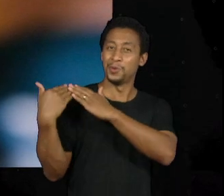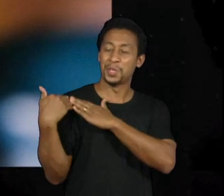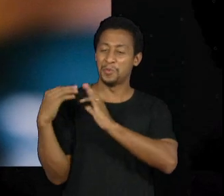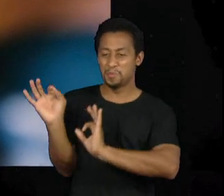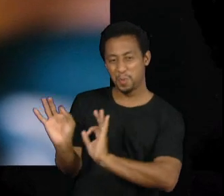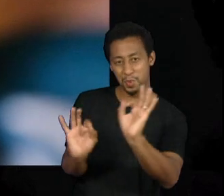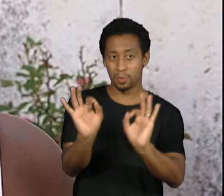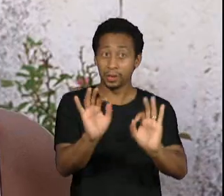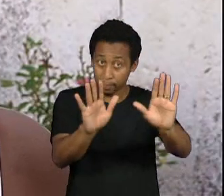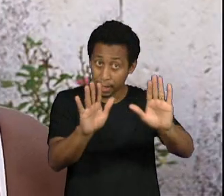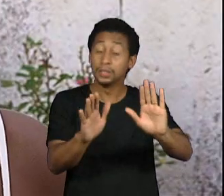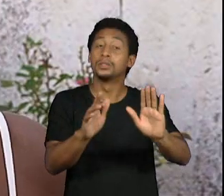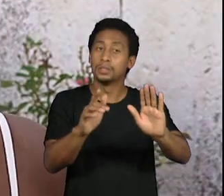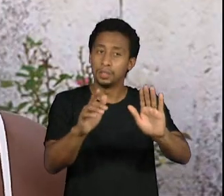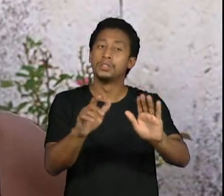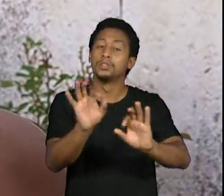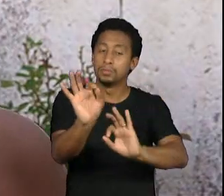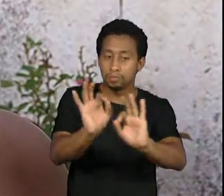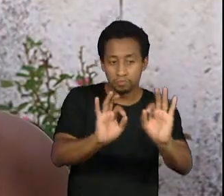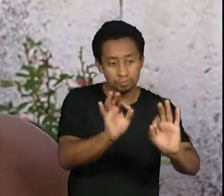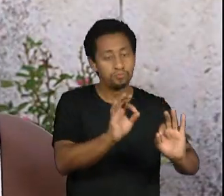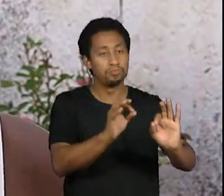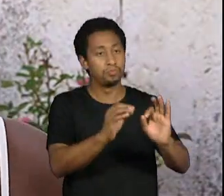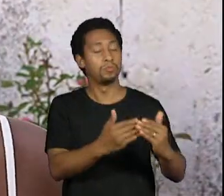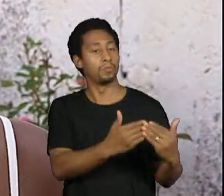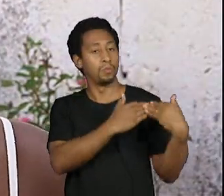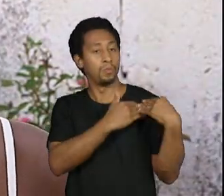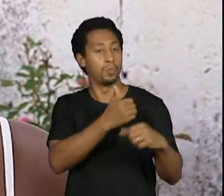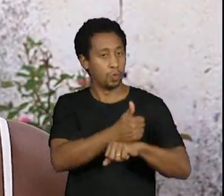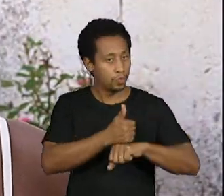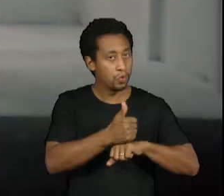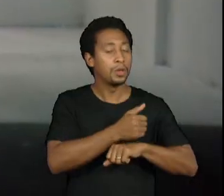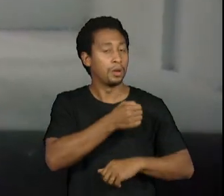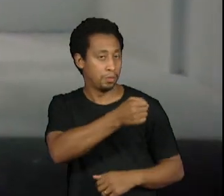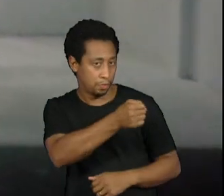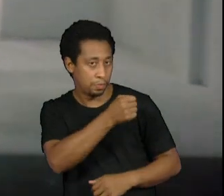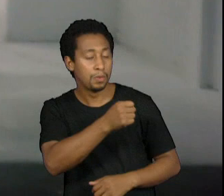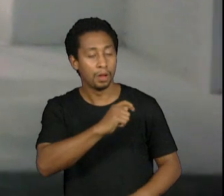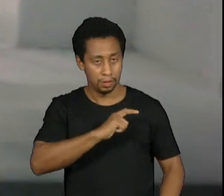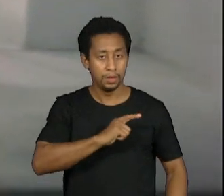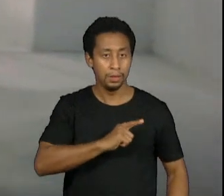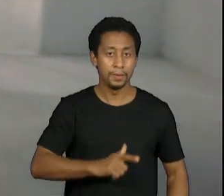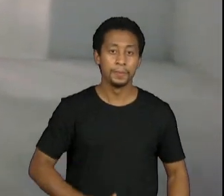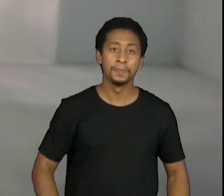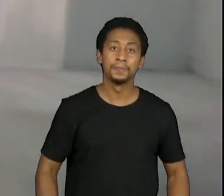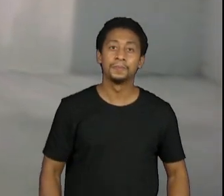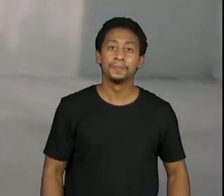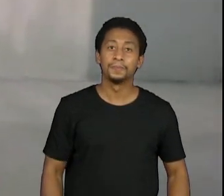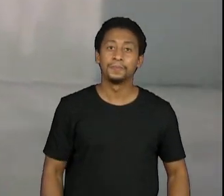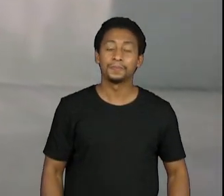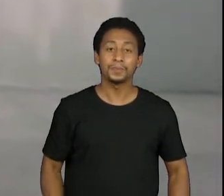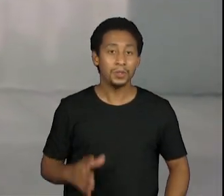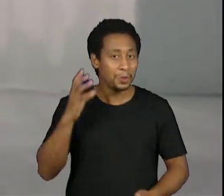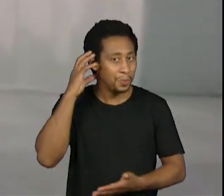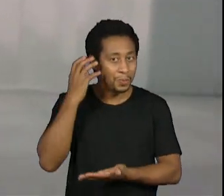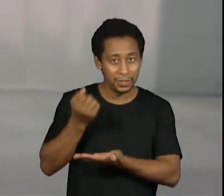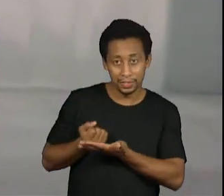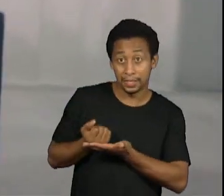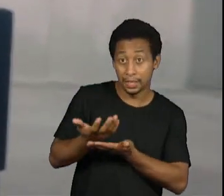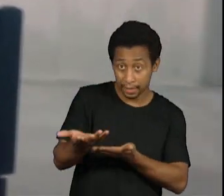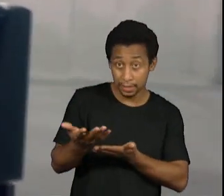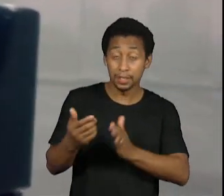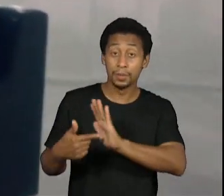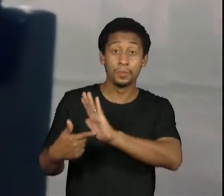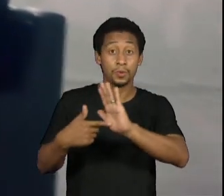jornalístico, tanto na preparação, quanto no momento da entrevista. A ideia do podcast Mano a Mano é trazer a